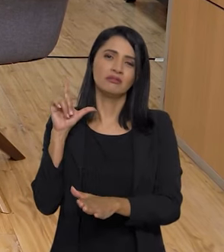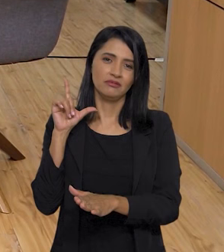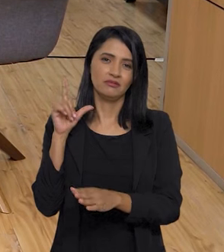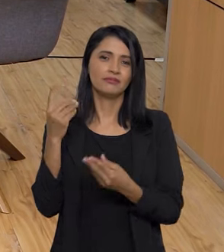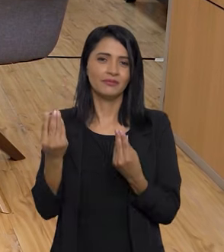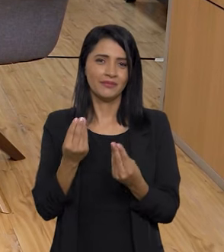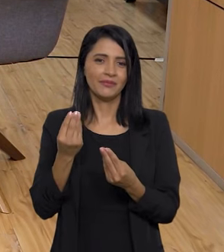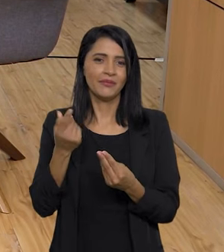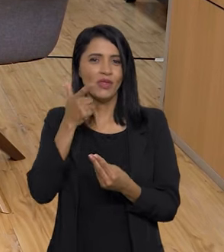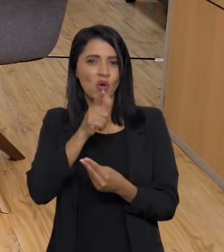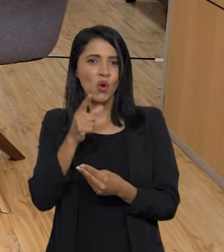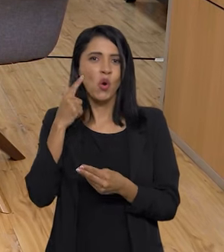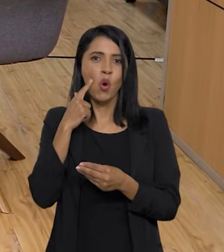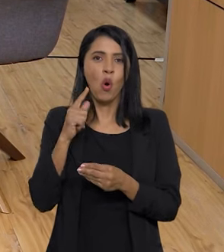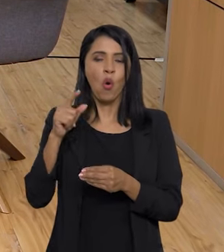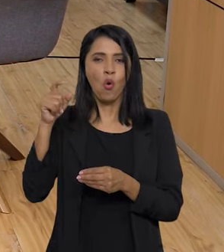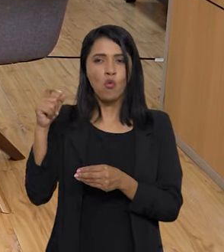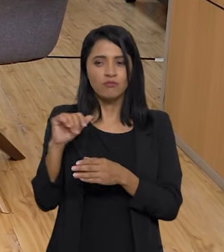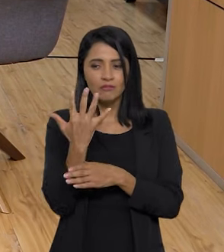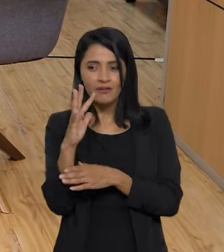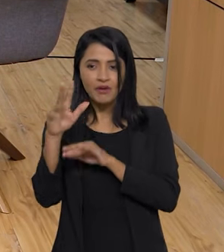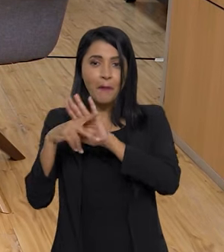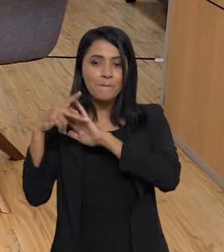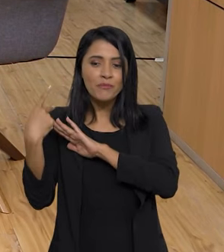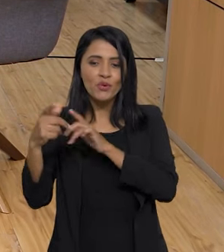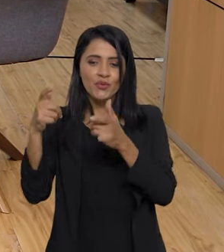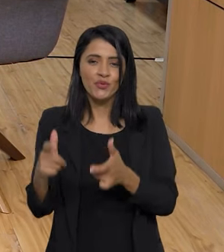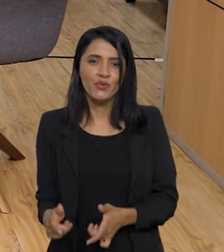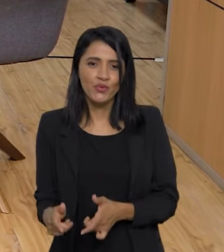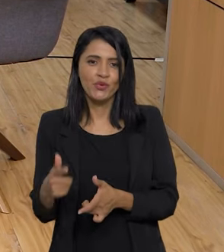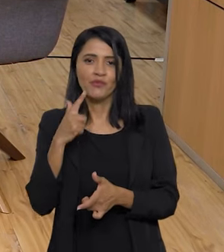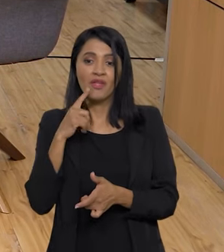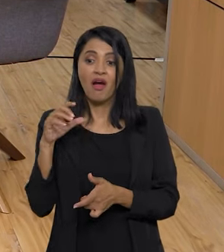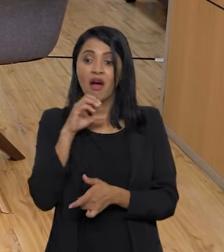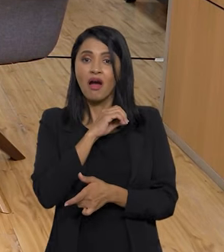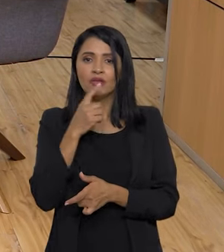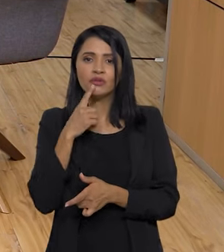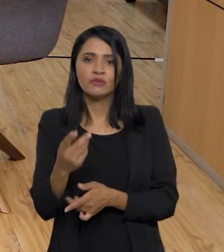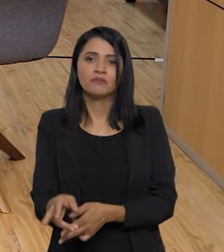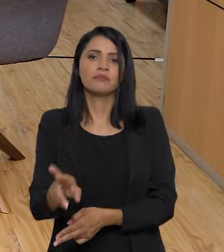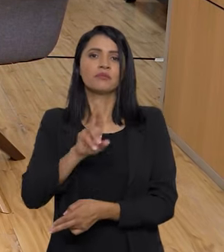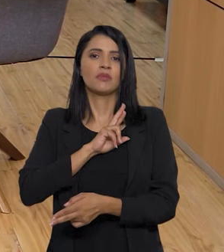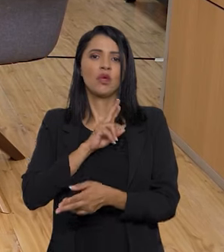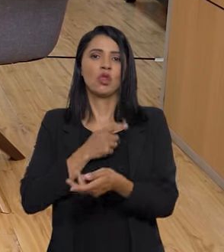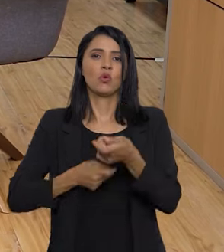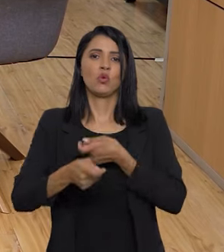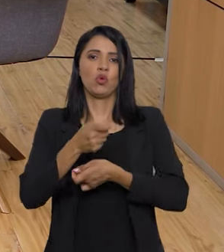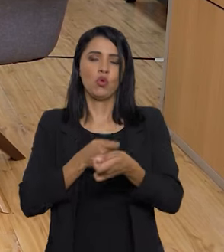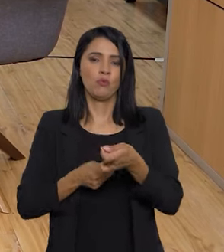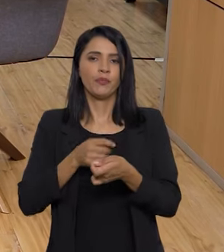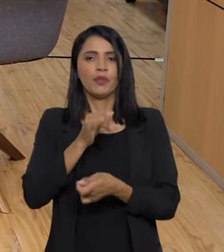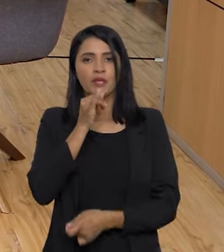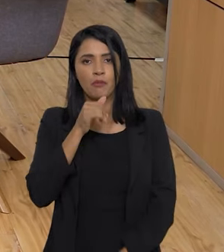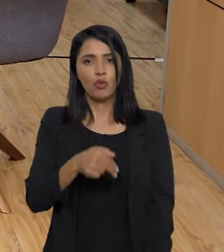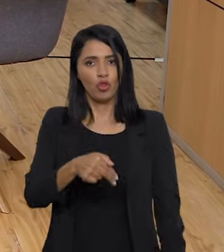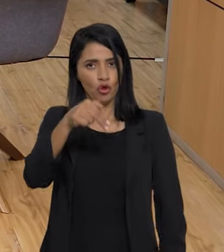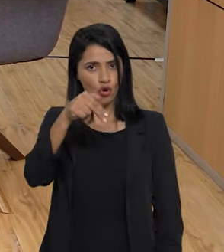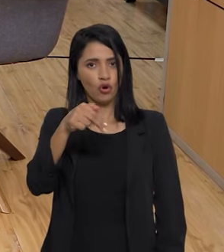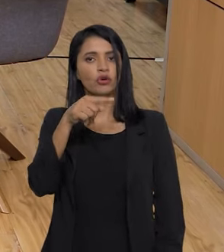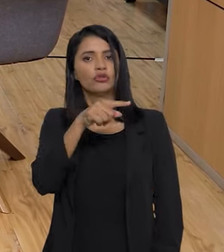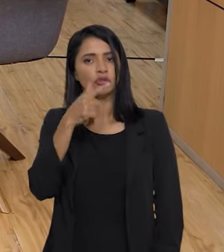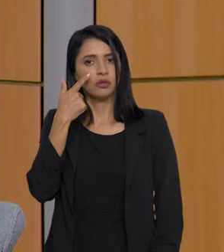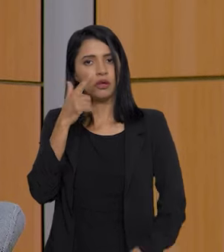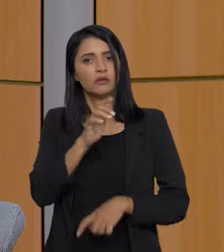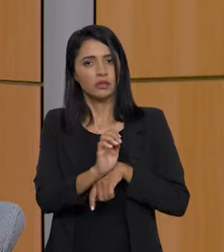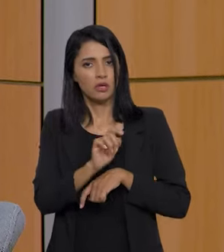passado. Com espécies nativas que deem resultado econômico. No norte do